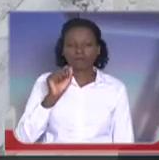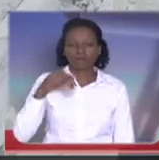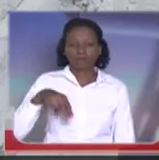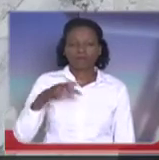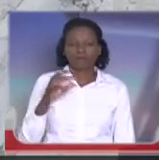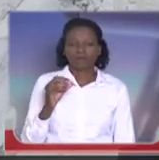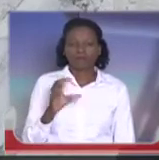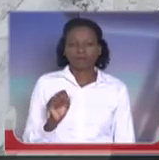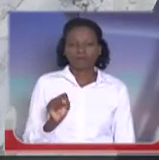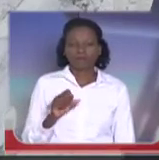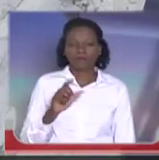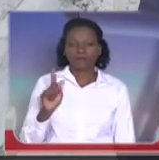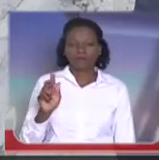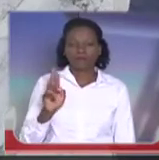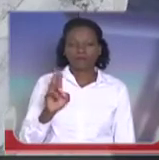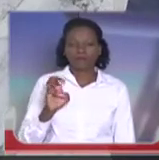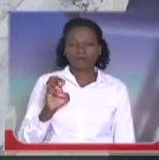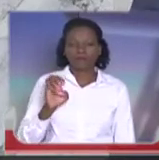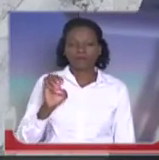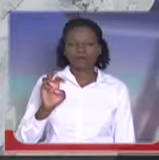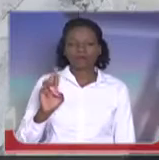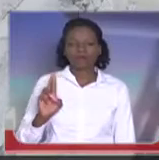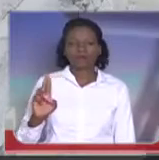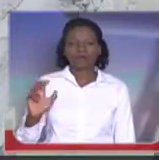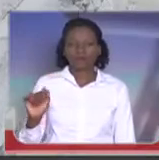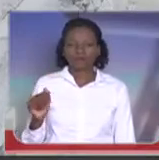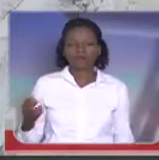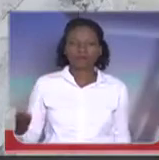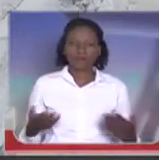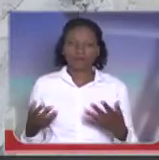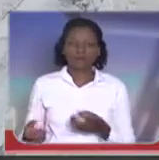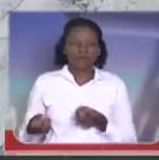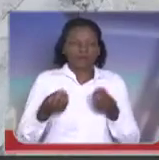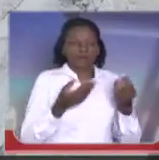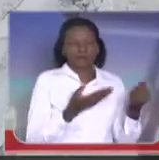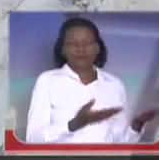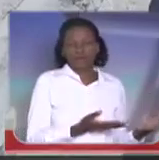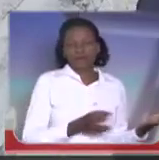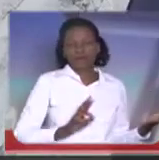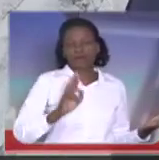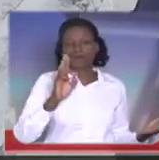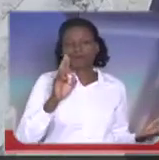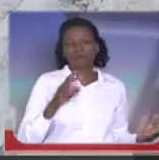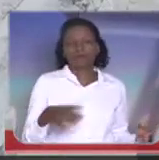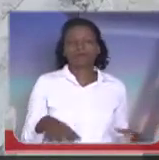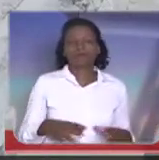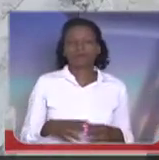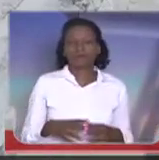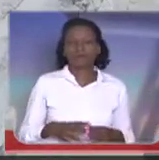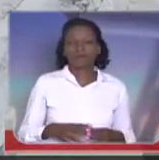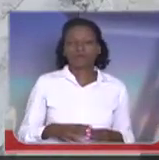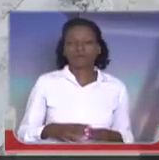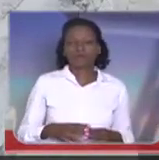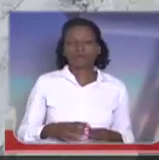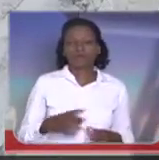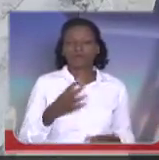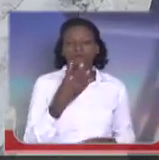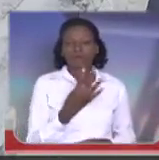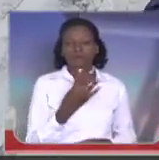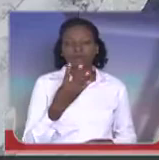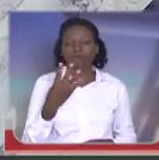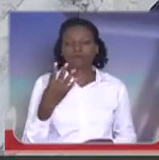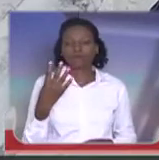passou o comando da 2ª Região Militar, um excelente oficial do nosso Exército Brasileiro, que após 44